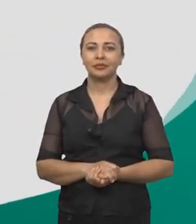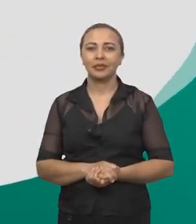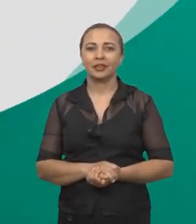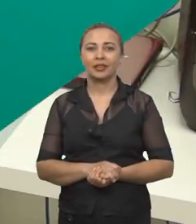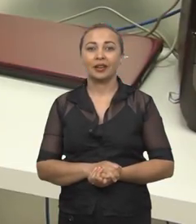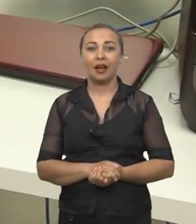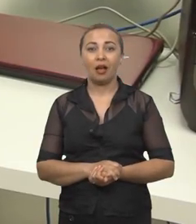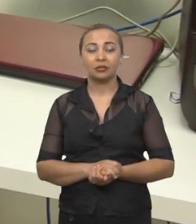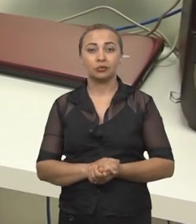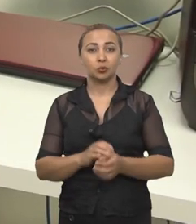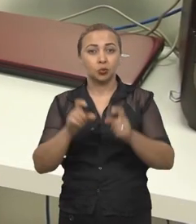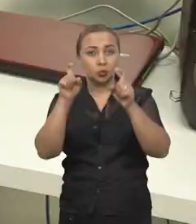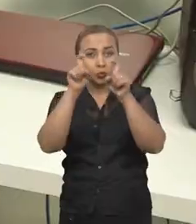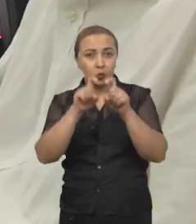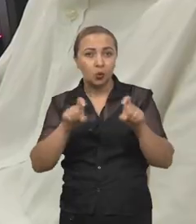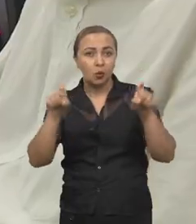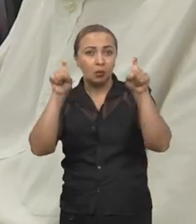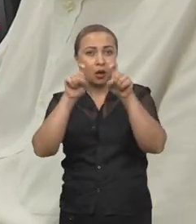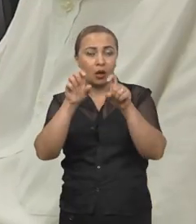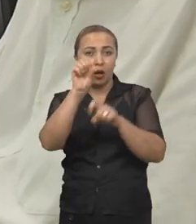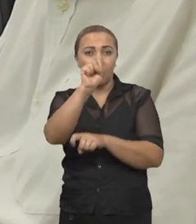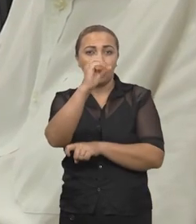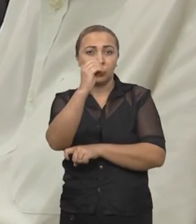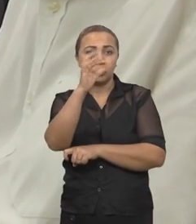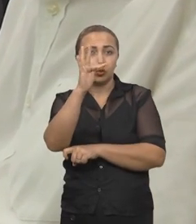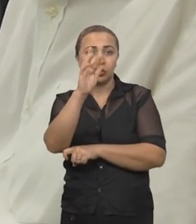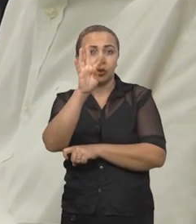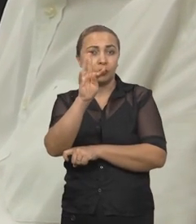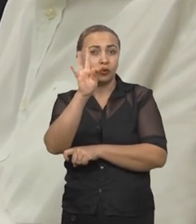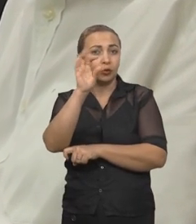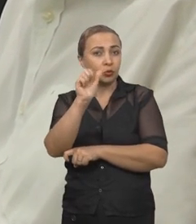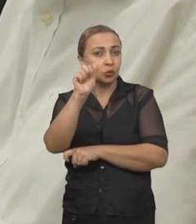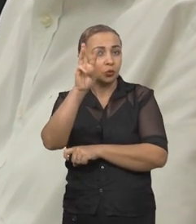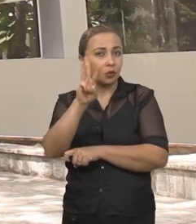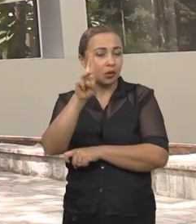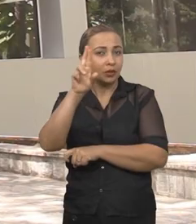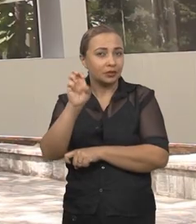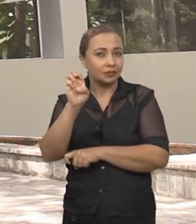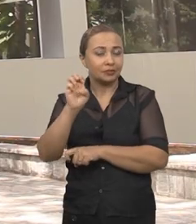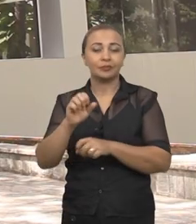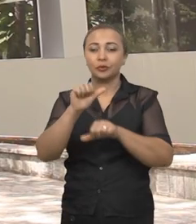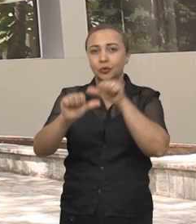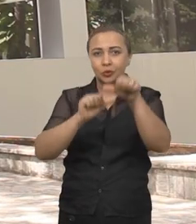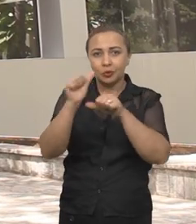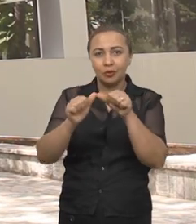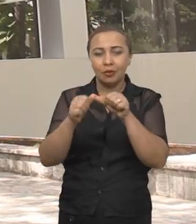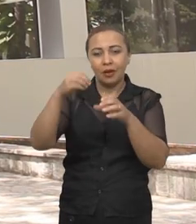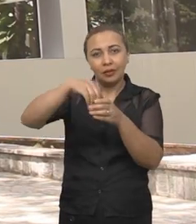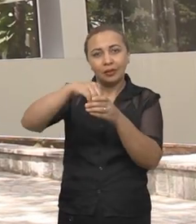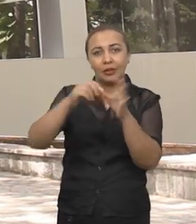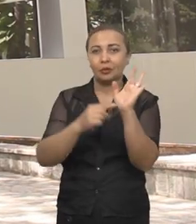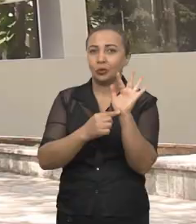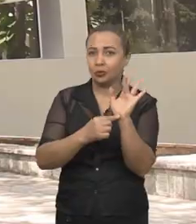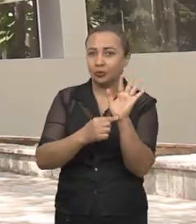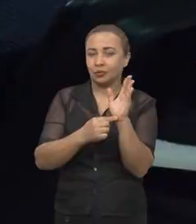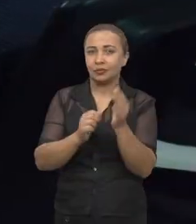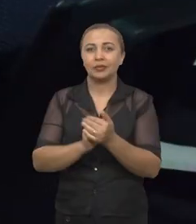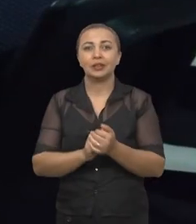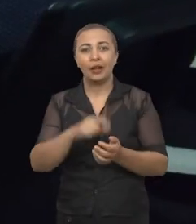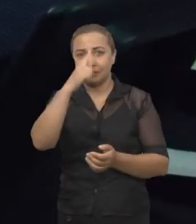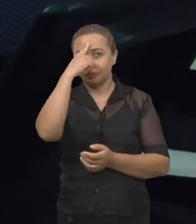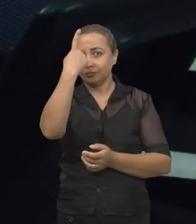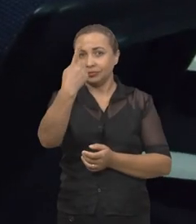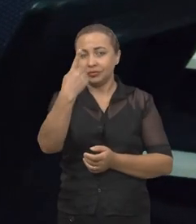O software foi desenvolvido dentro do Laboratório de Imagens e Sinais do NUTES da Universidade Estadual da Paraíba.